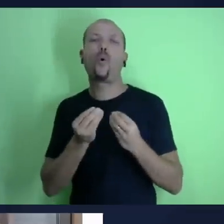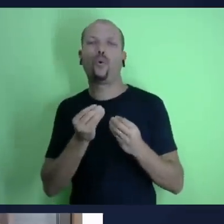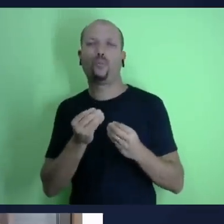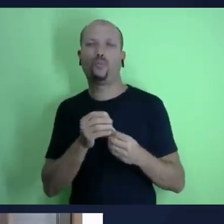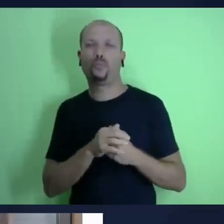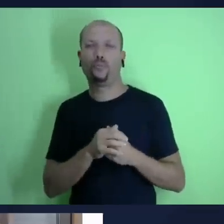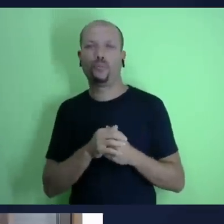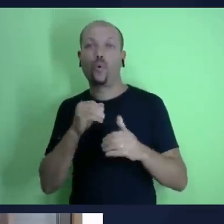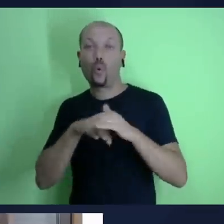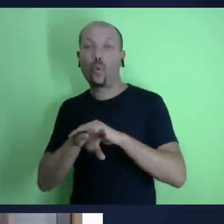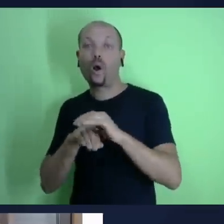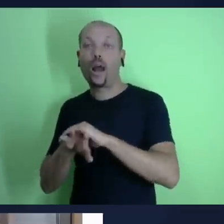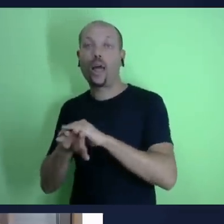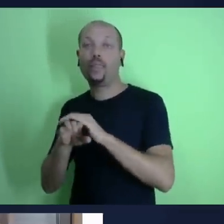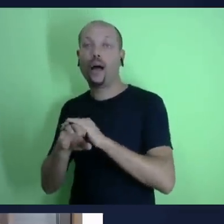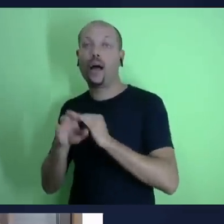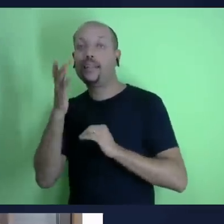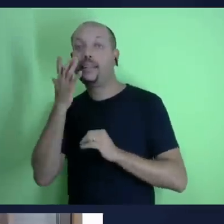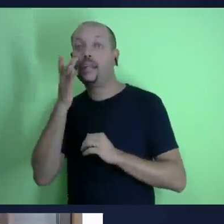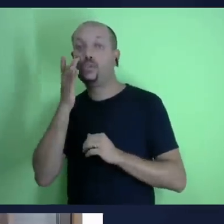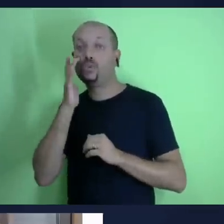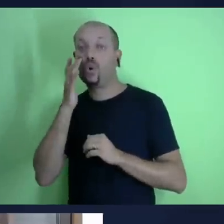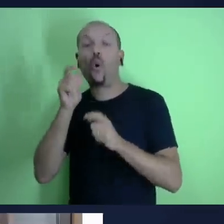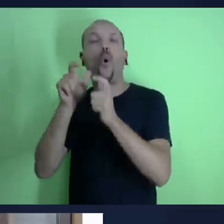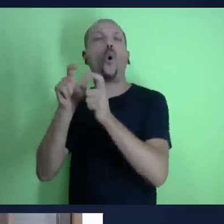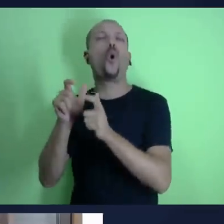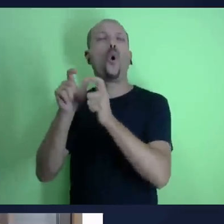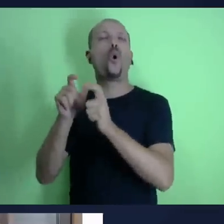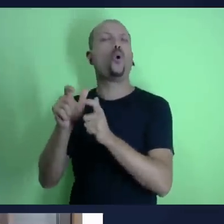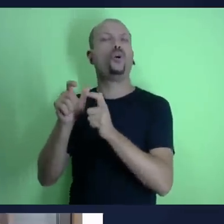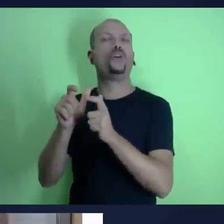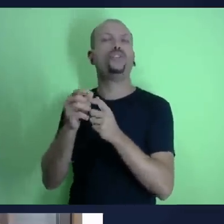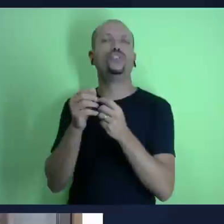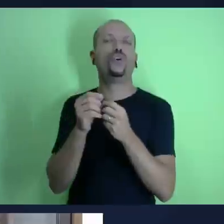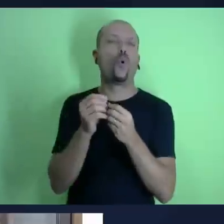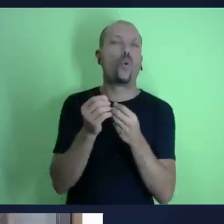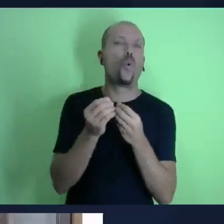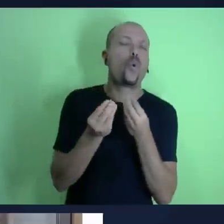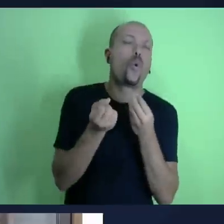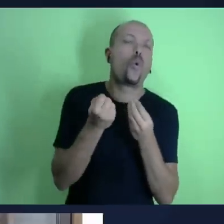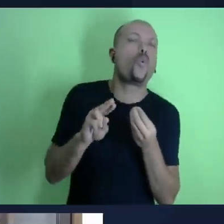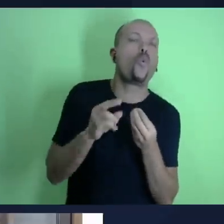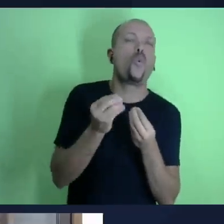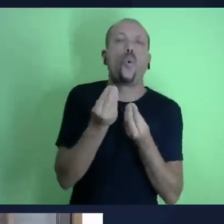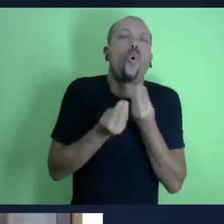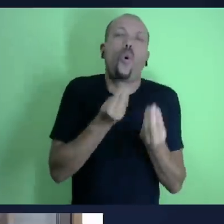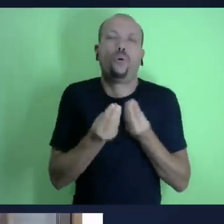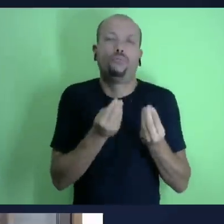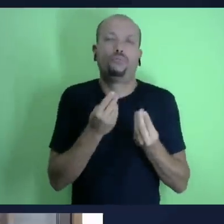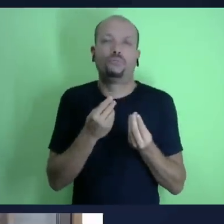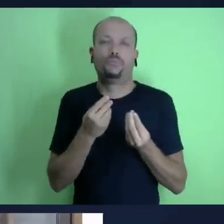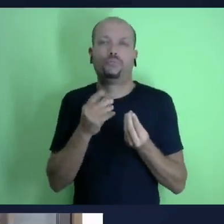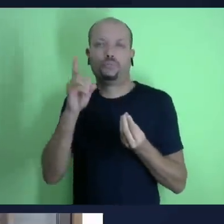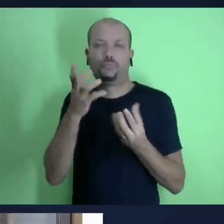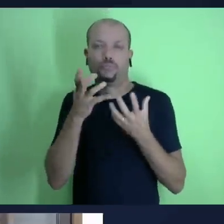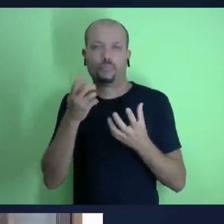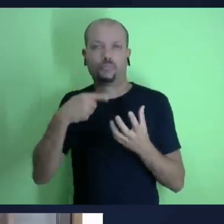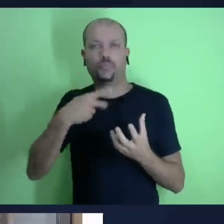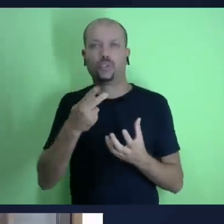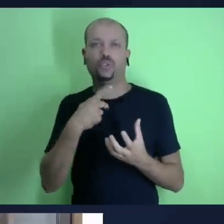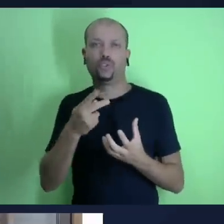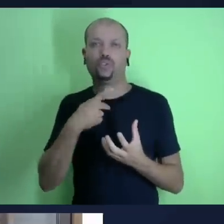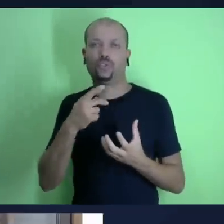tesouros tempo talento disposição energia energia o nosso corpo no acúmulo de que tipo de